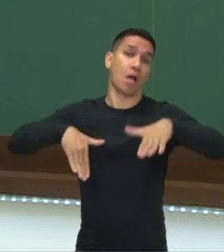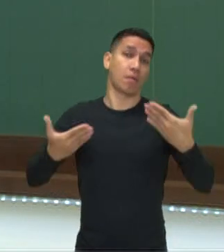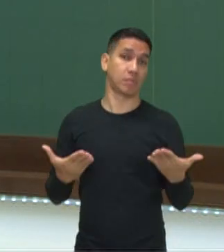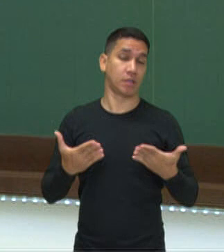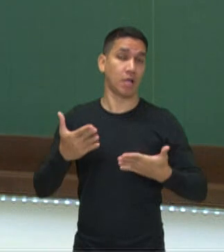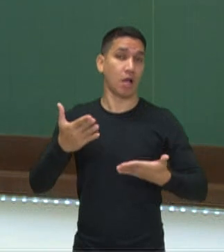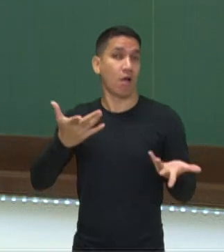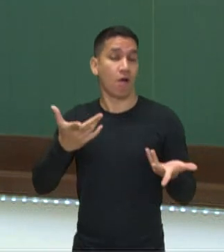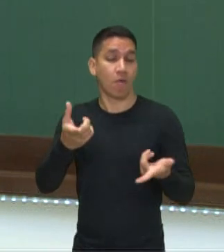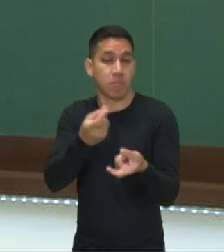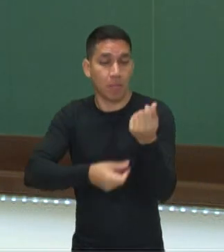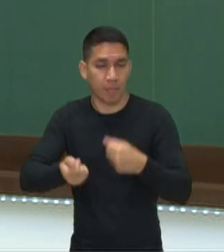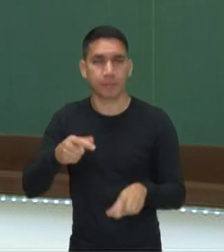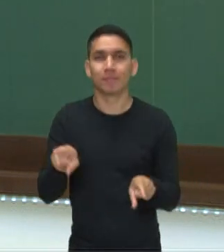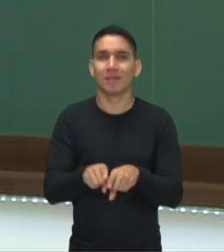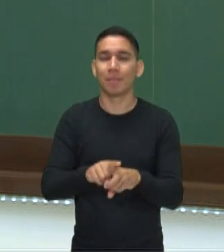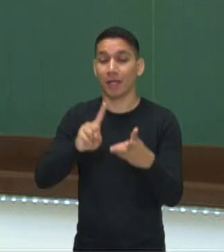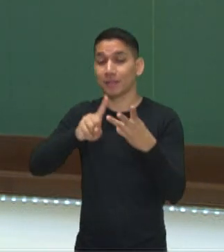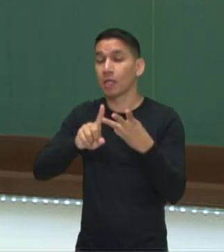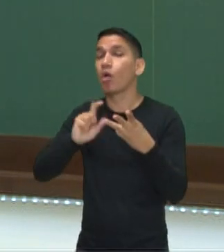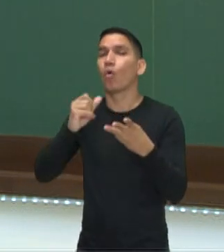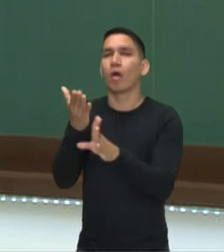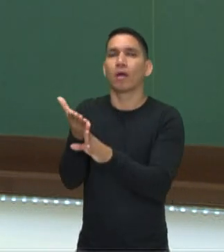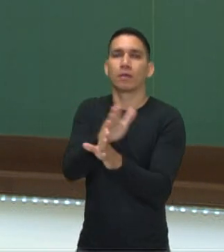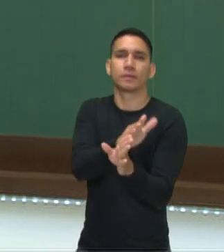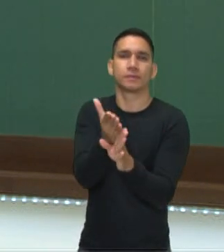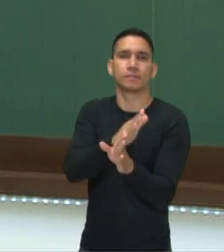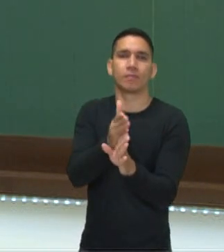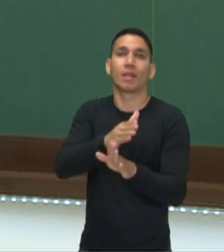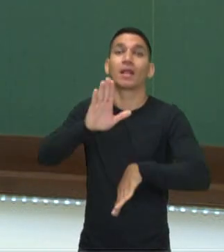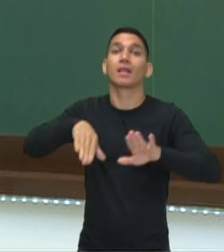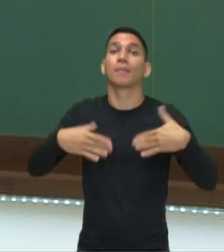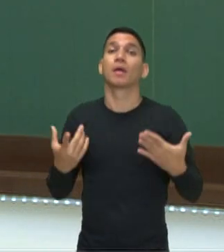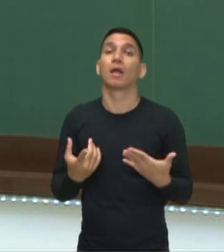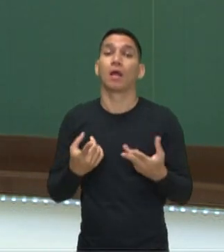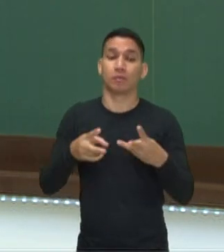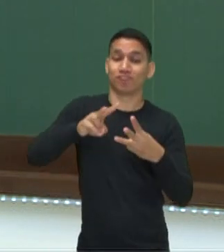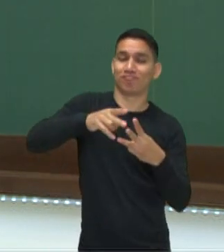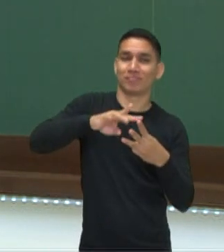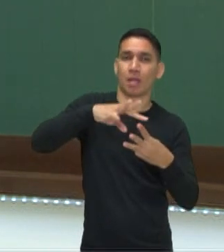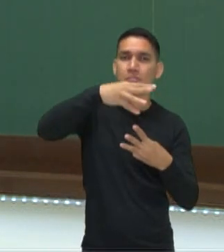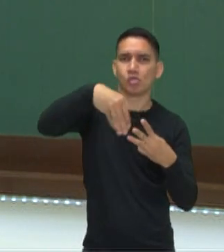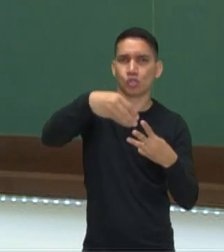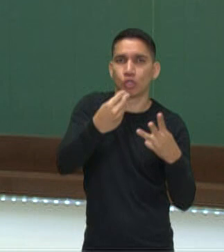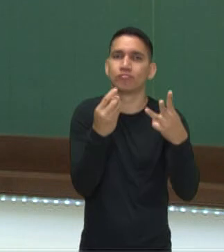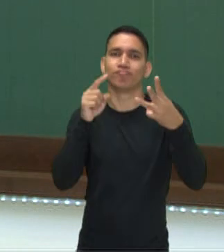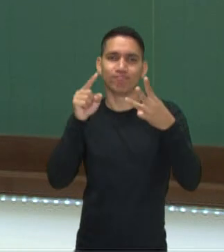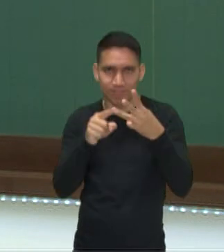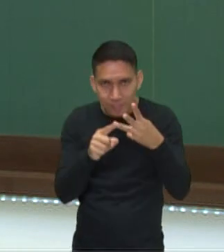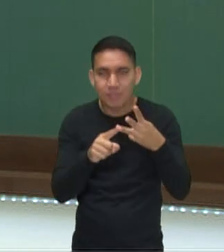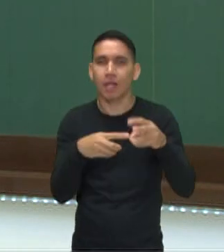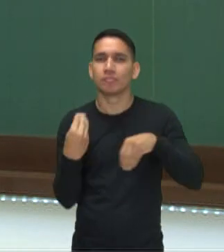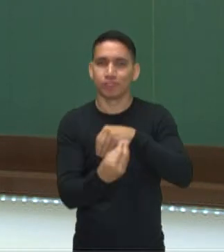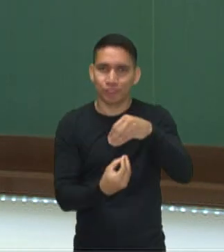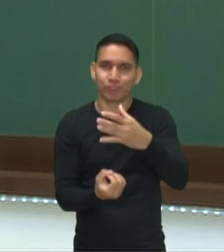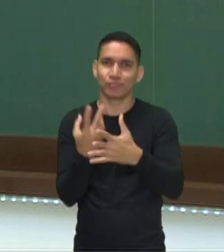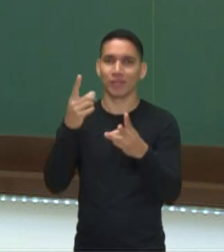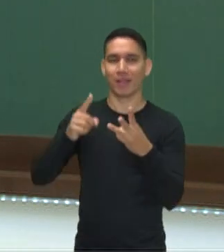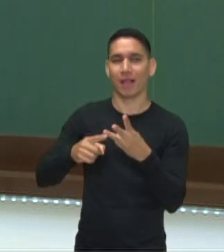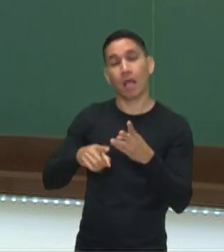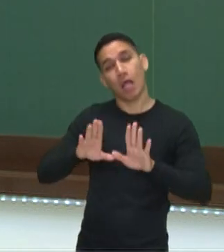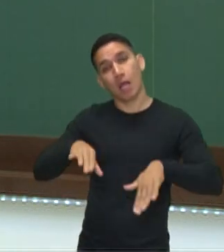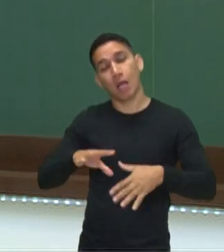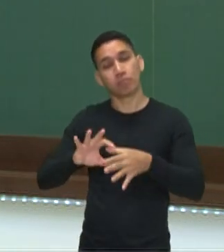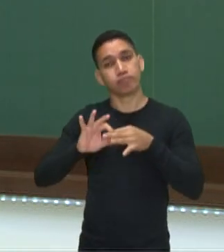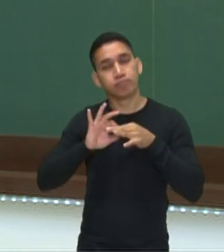E o híbrido, onde é uma mistura entre o pré-fixado e o pós-fixado. Um misto entre os dois e que são